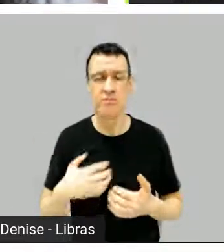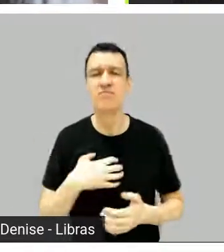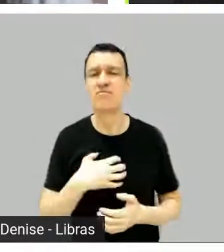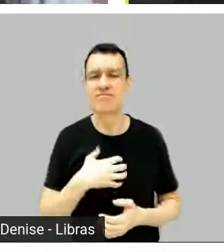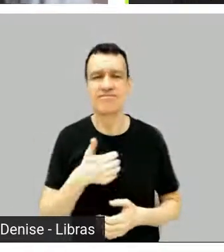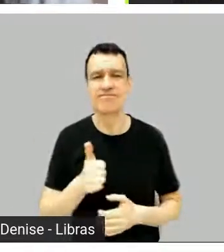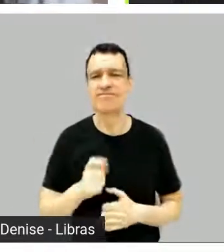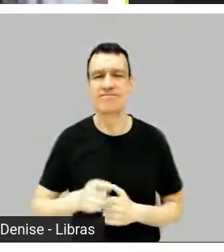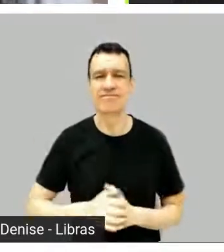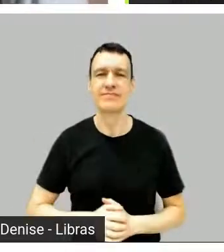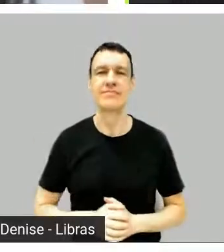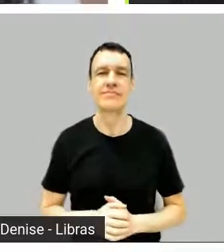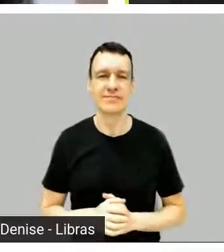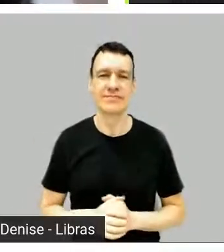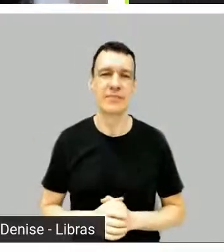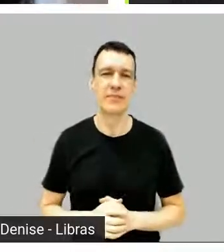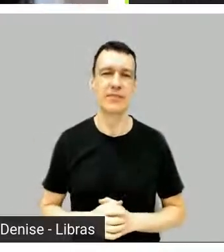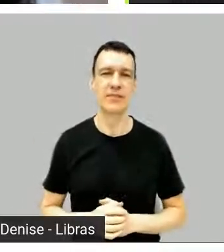Exato.